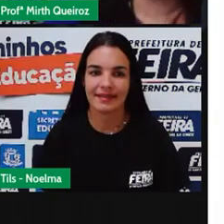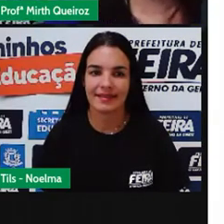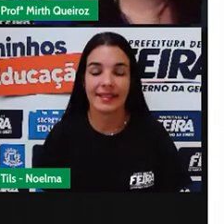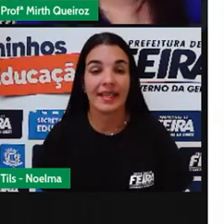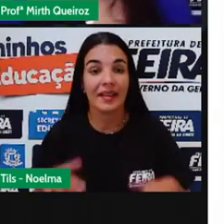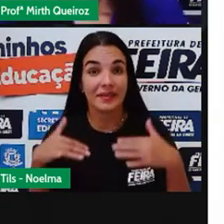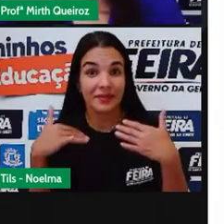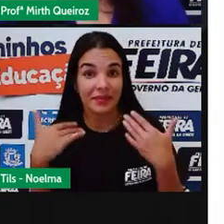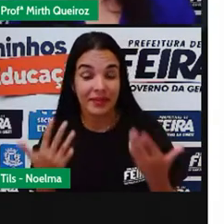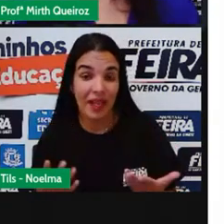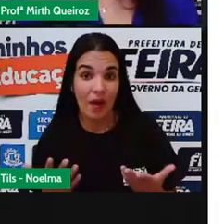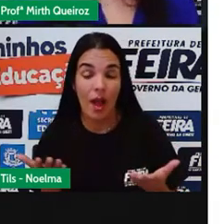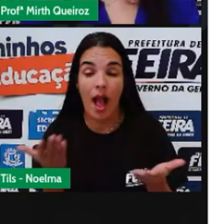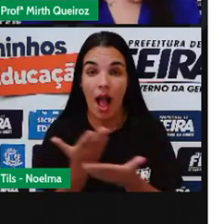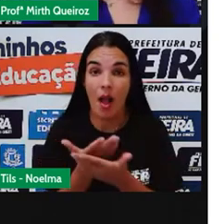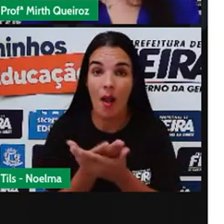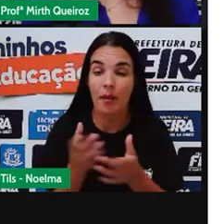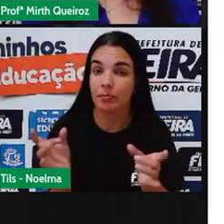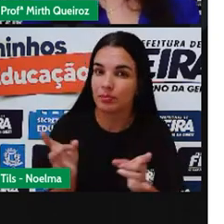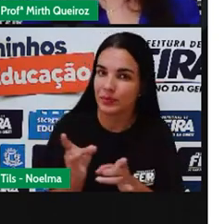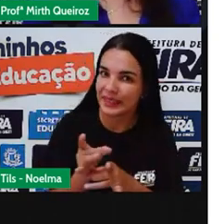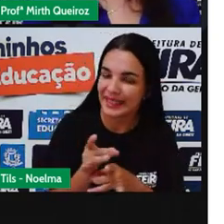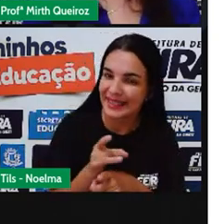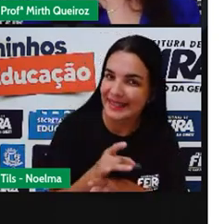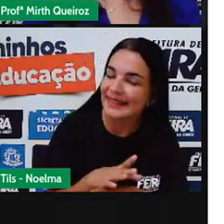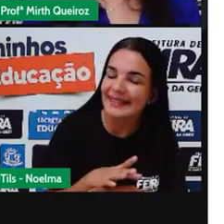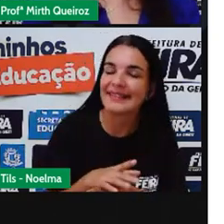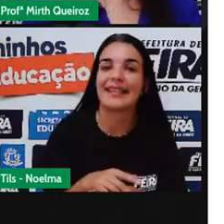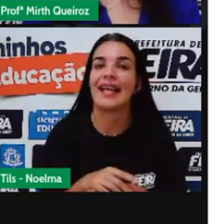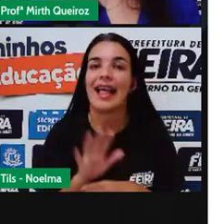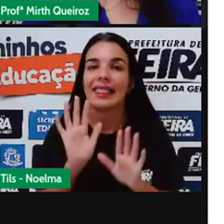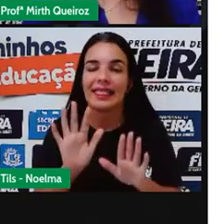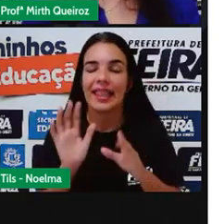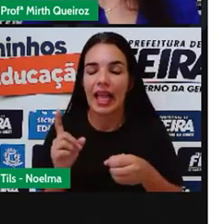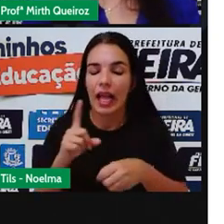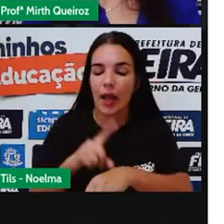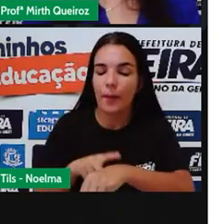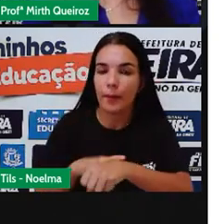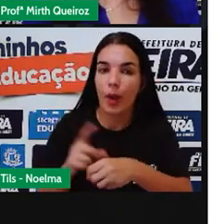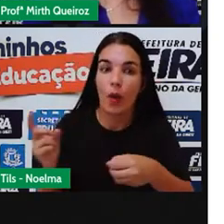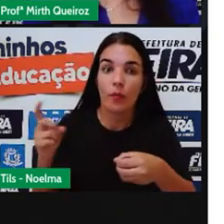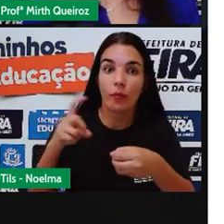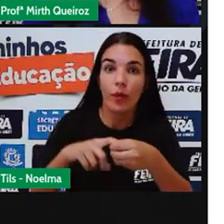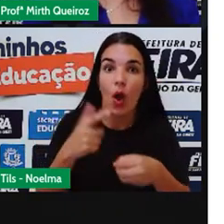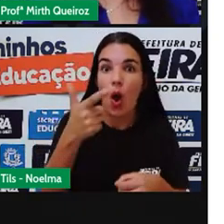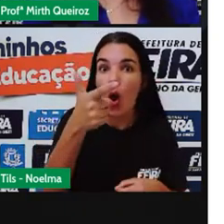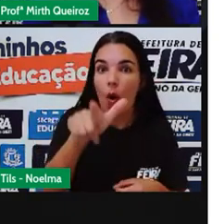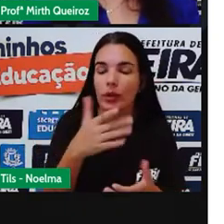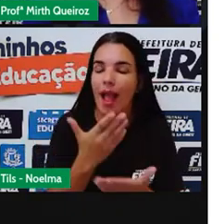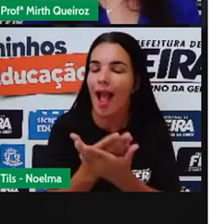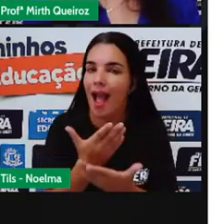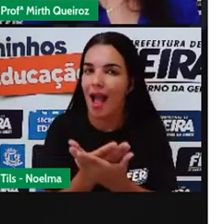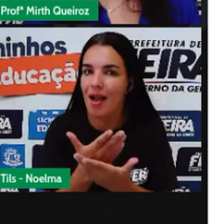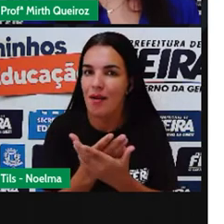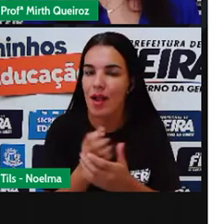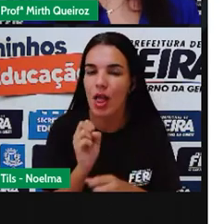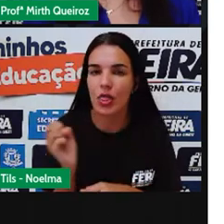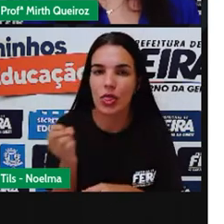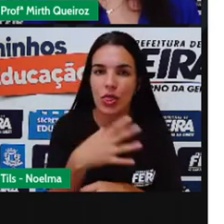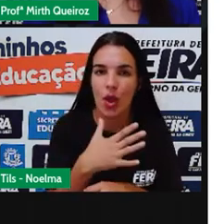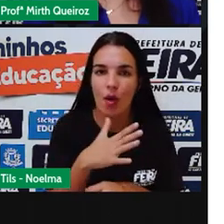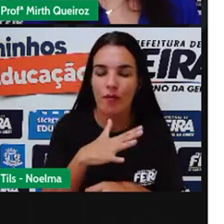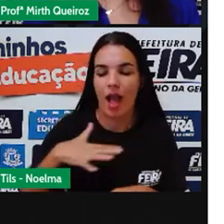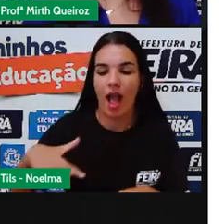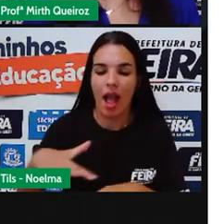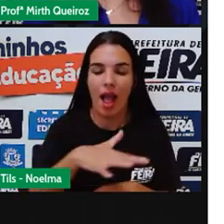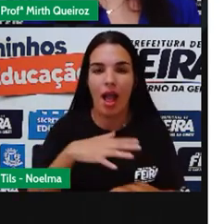Bom, gente, nossa aula vai ficando por aqui. E daqui a pouquinho a gente vem com mais uma aula de uma nova área aí